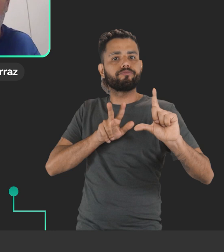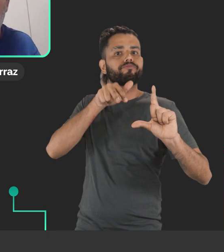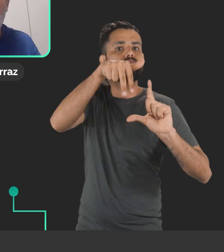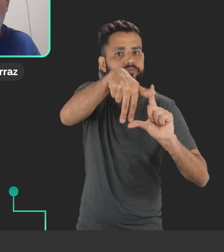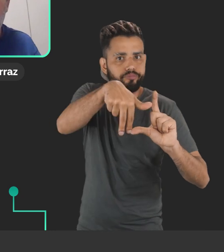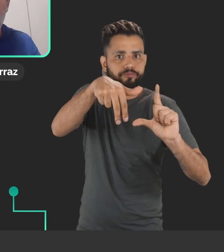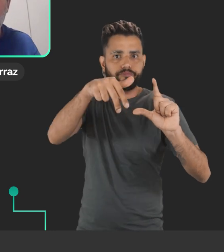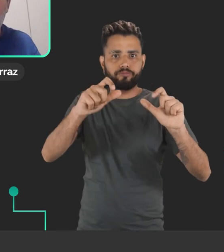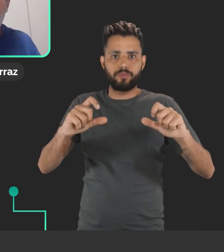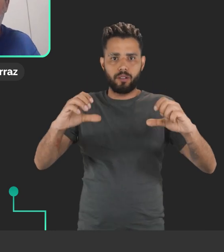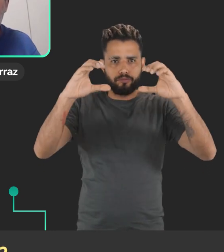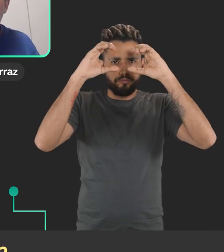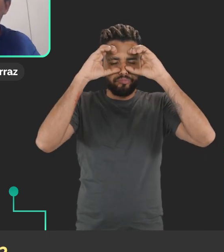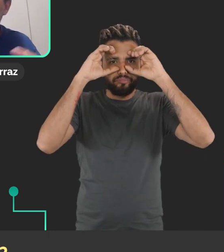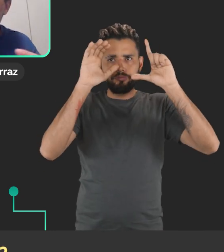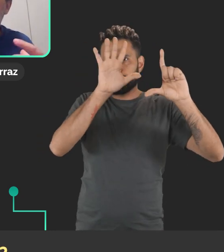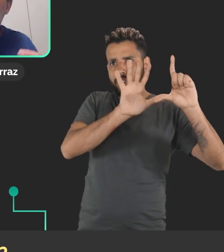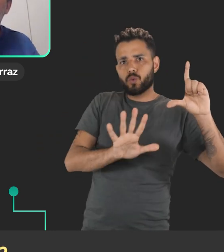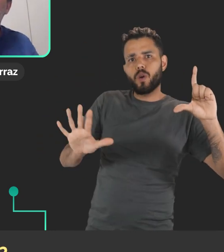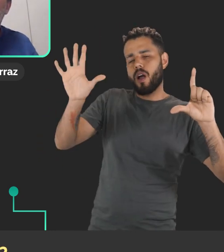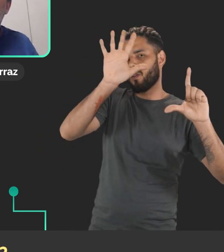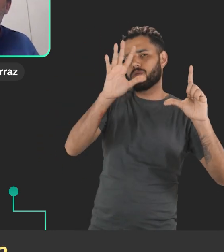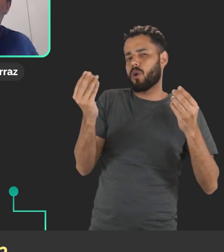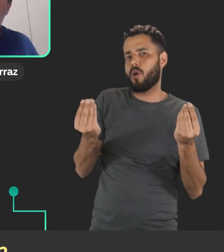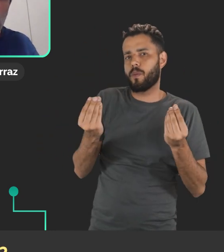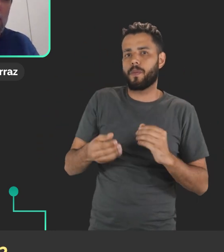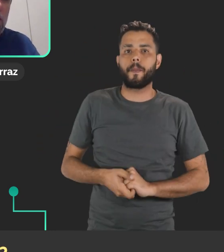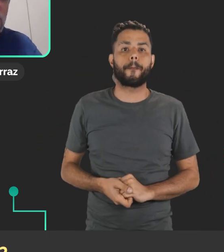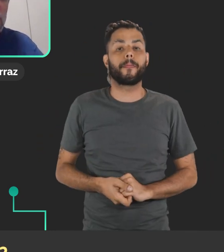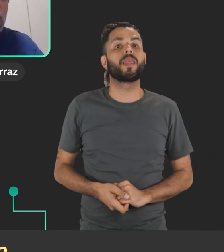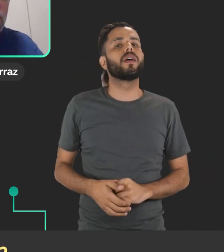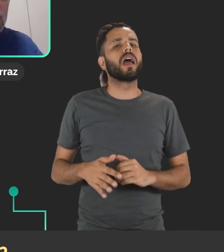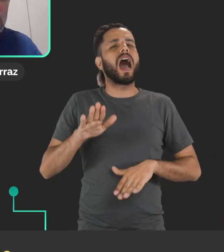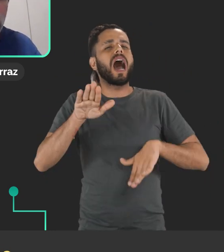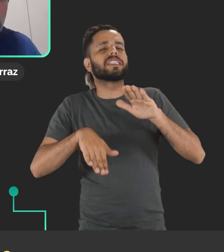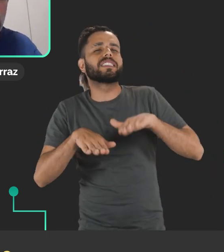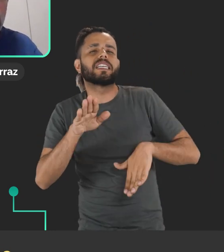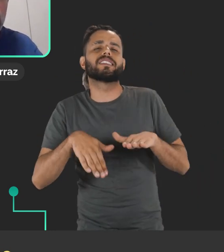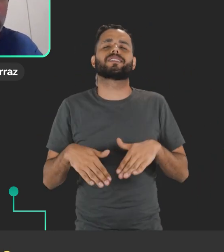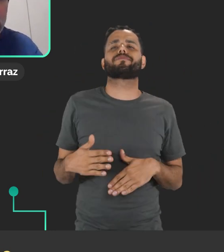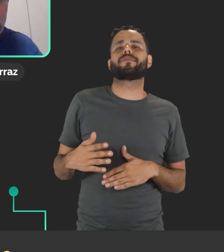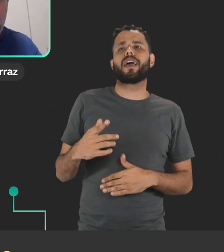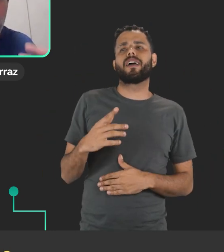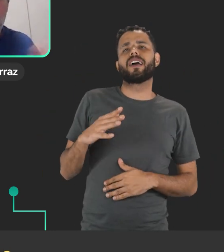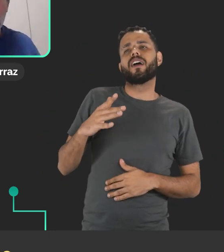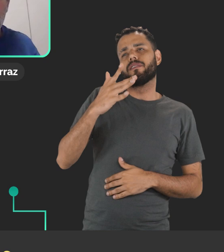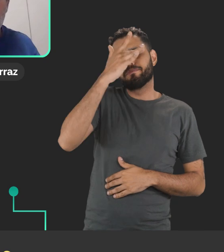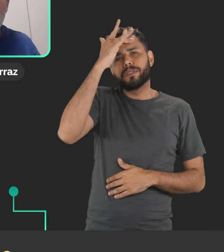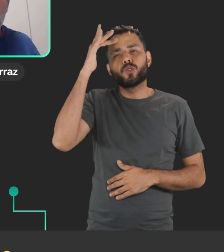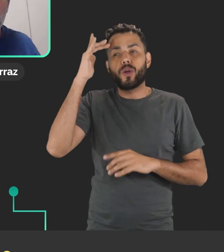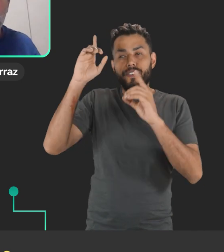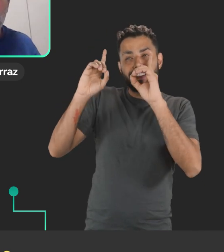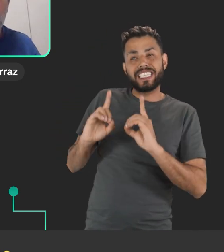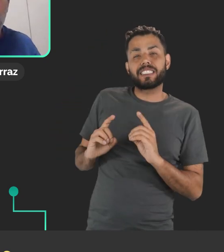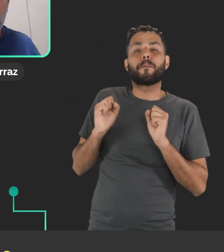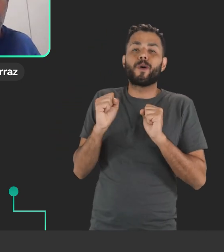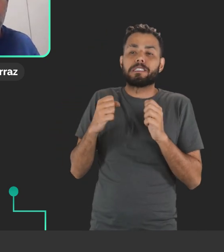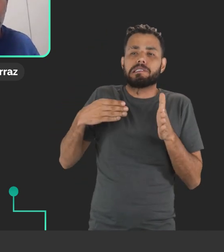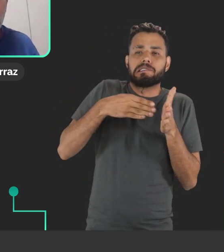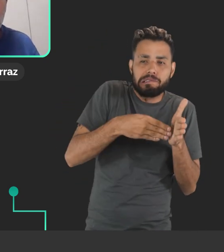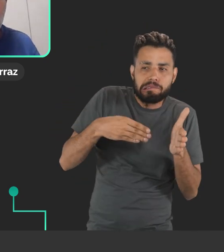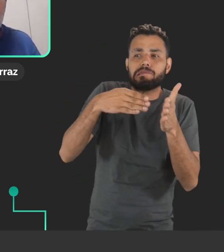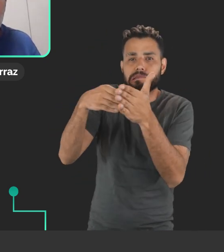realidade virtual, né? O que a gente precisa considerar, Talvez algumas questões que podem trazer algumas dificuldades para algumas pessoas com